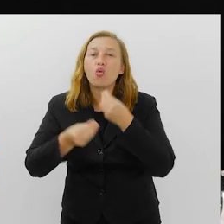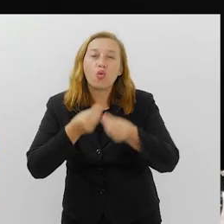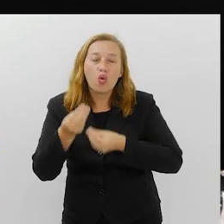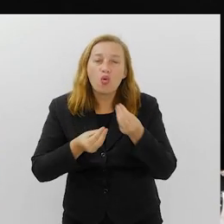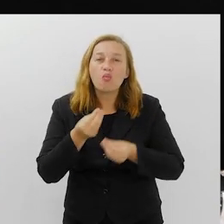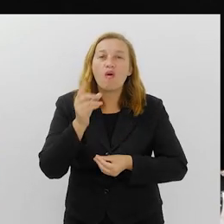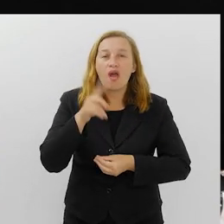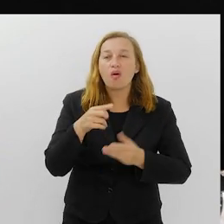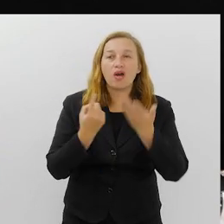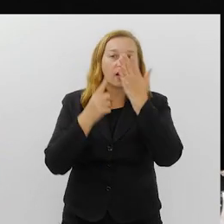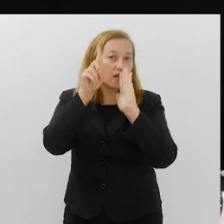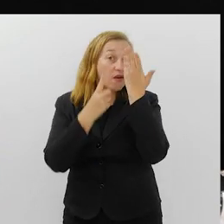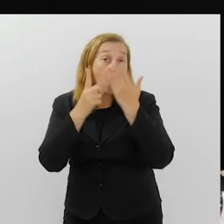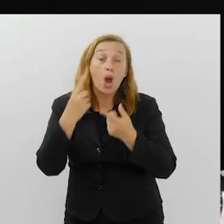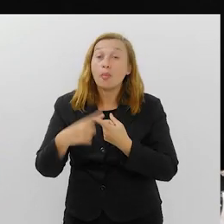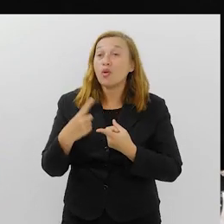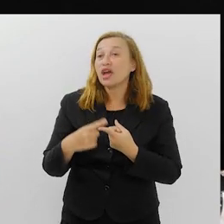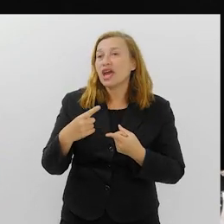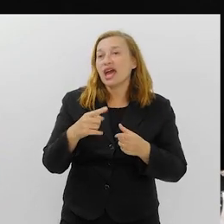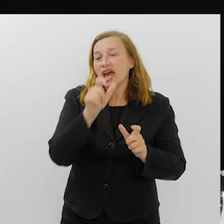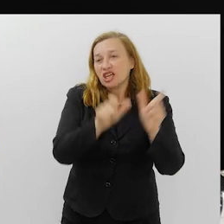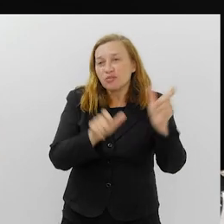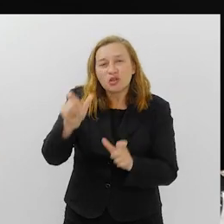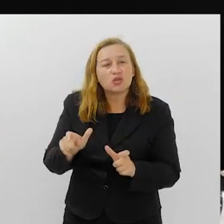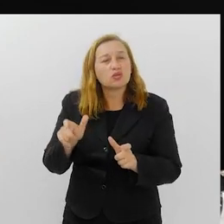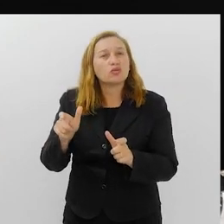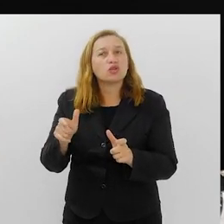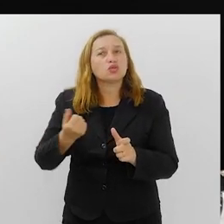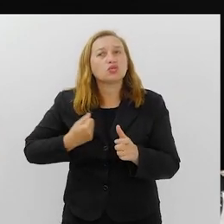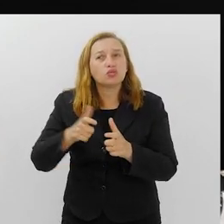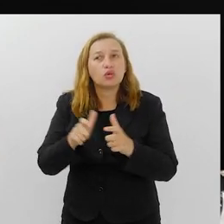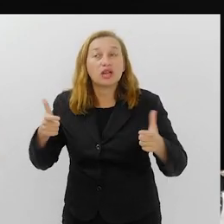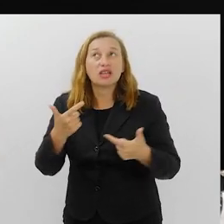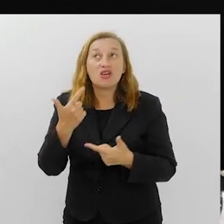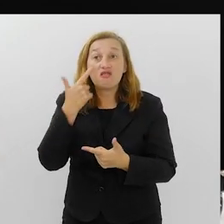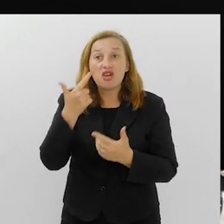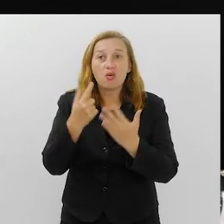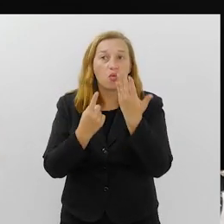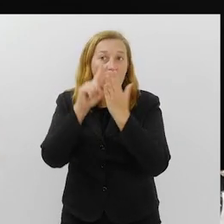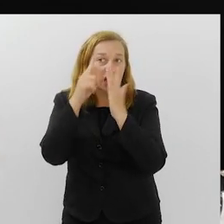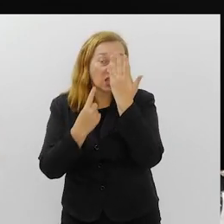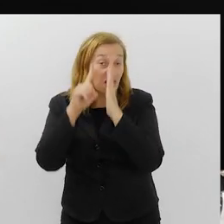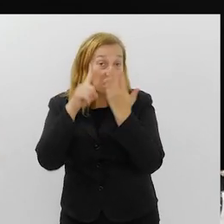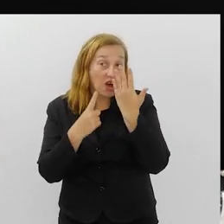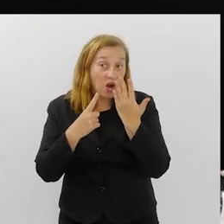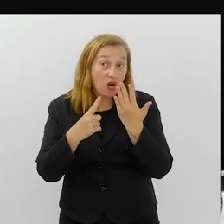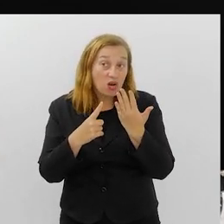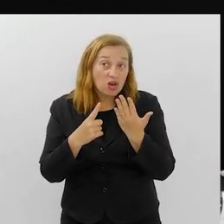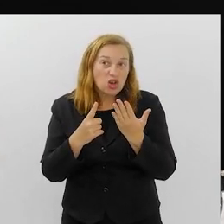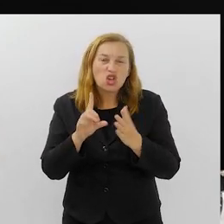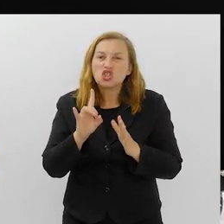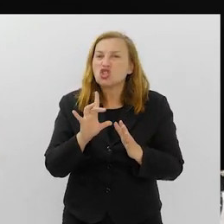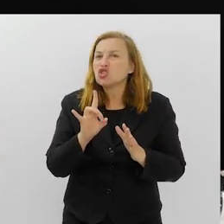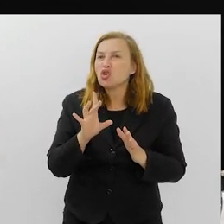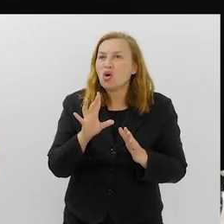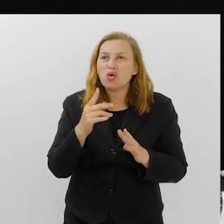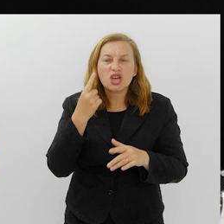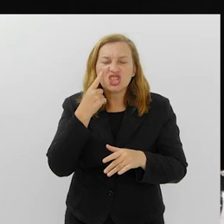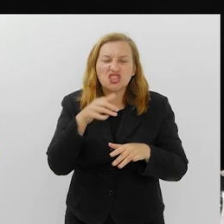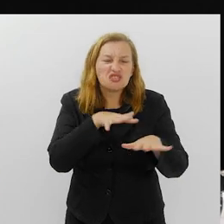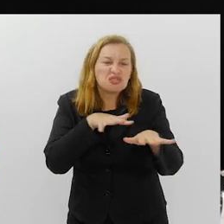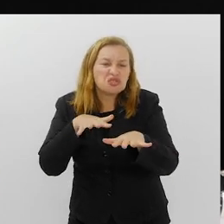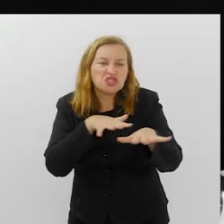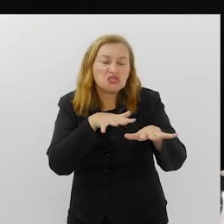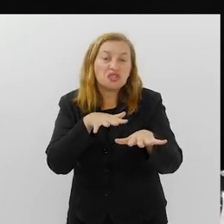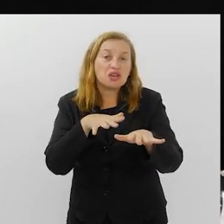funciona, né? Porque as pessoas, na grande maioria das pessoas, elas veem o carnaval só na superfície,